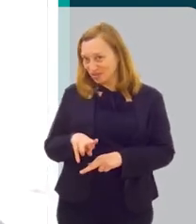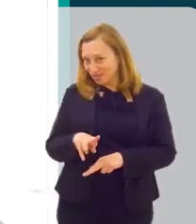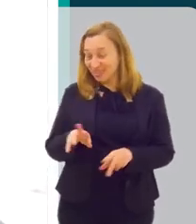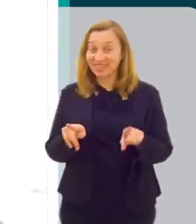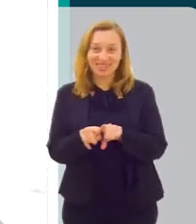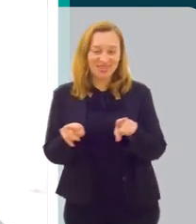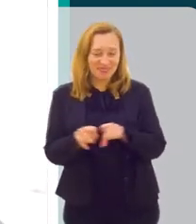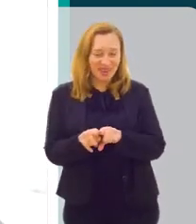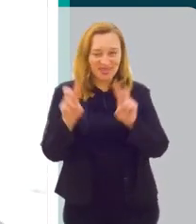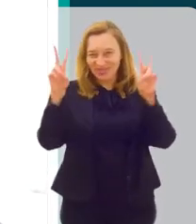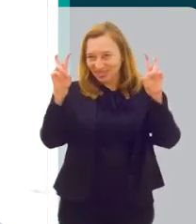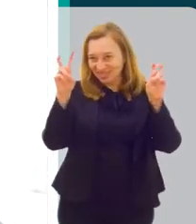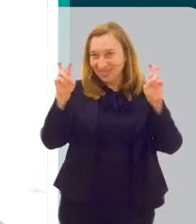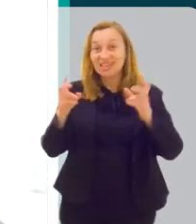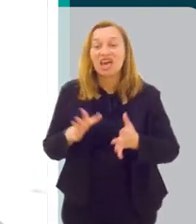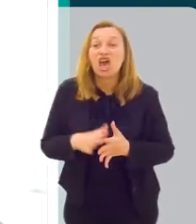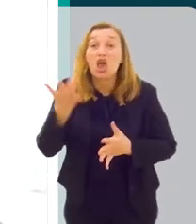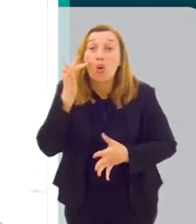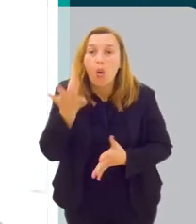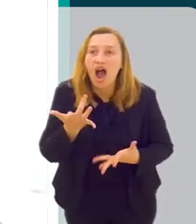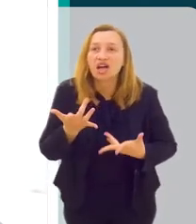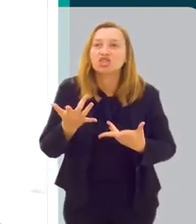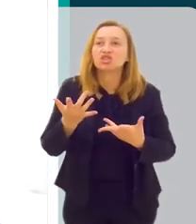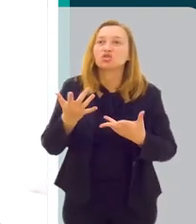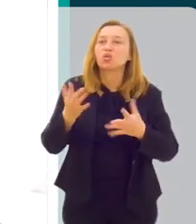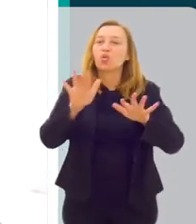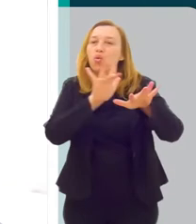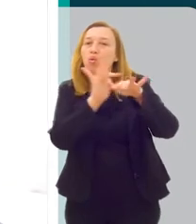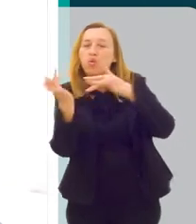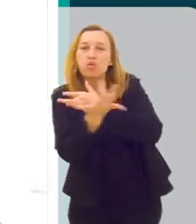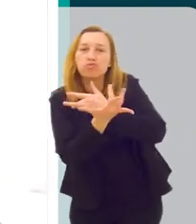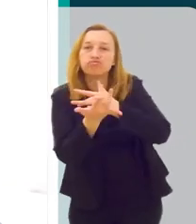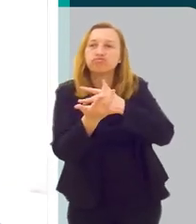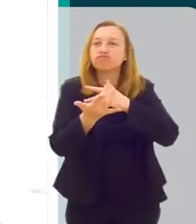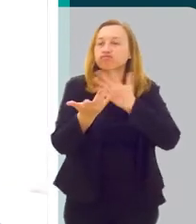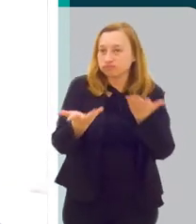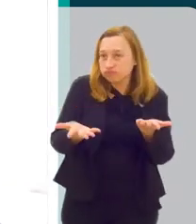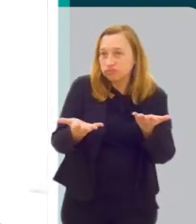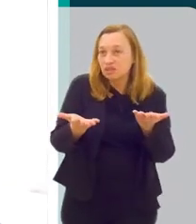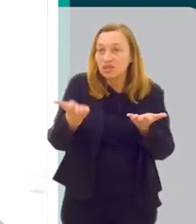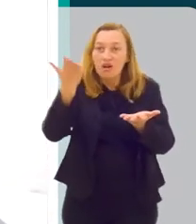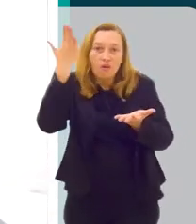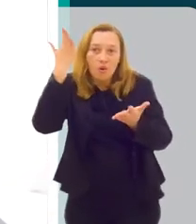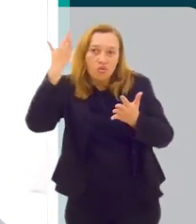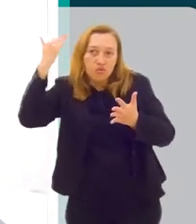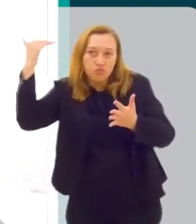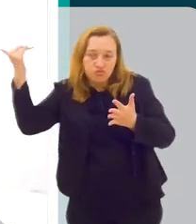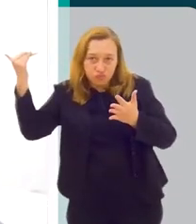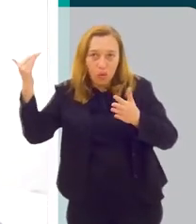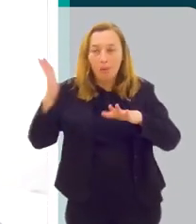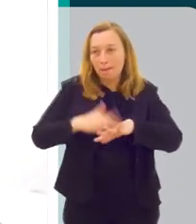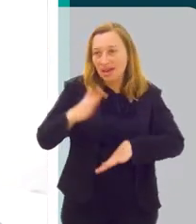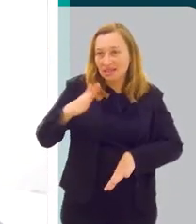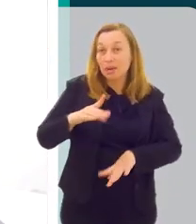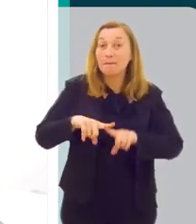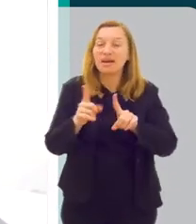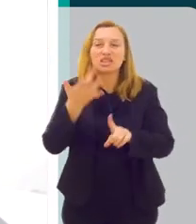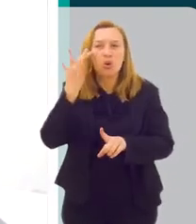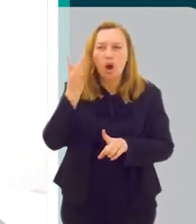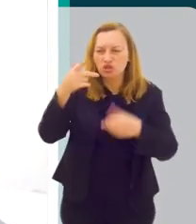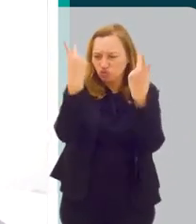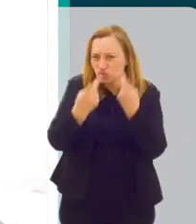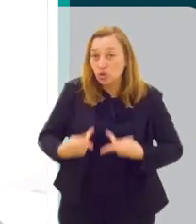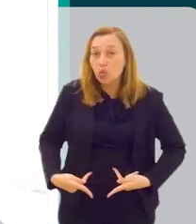responder isso também como uma questão. Eu acho que com a mídia, rede social, isso se popularizou mais.